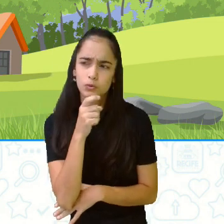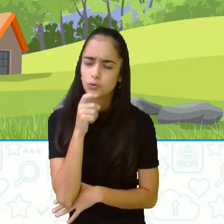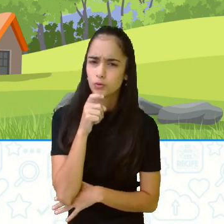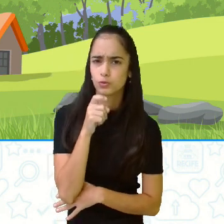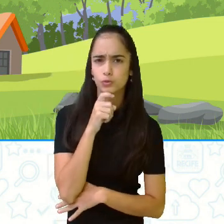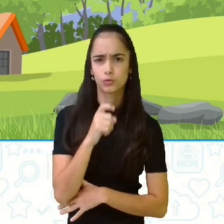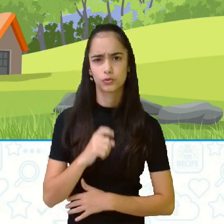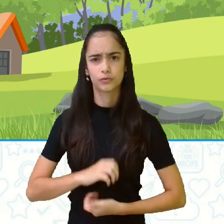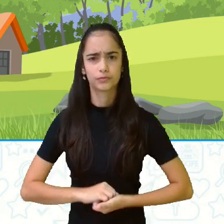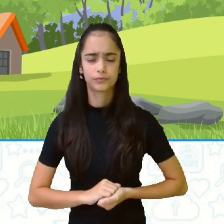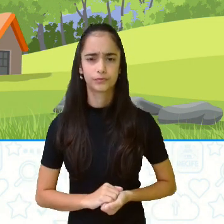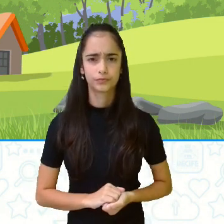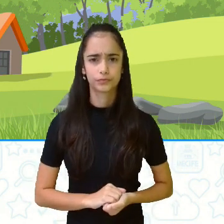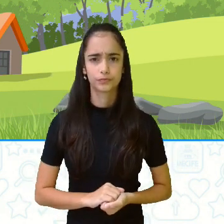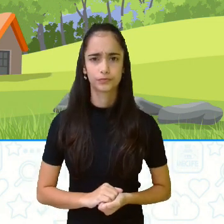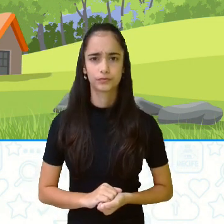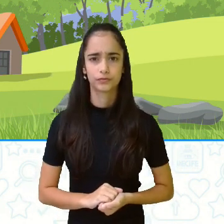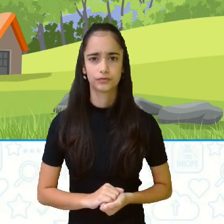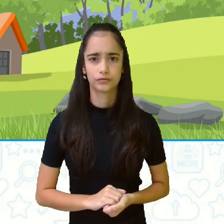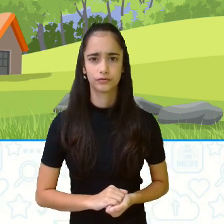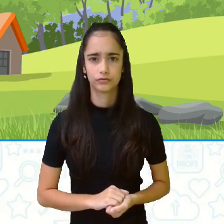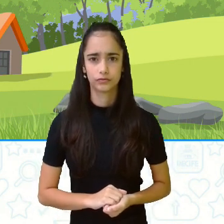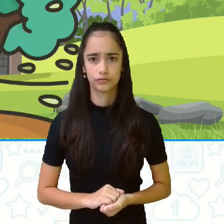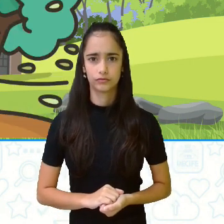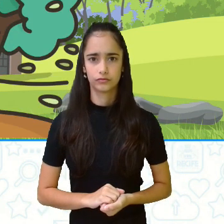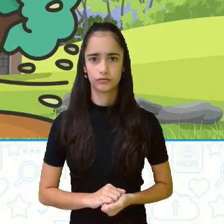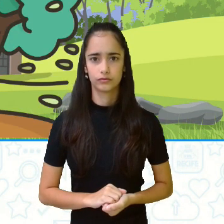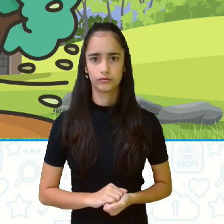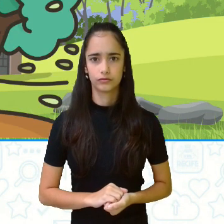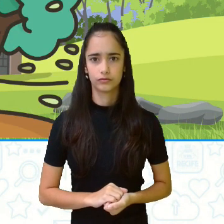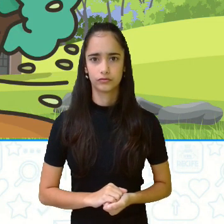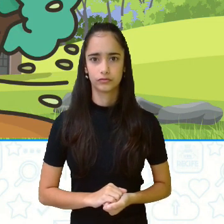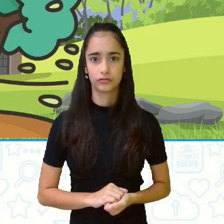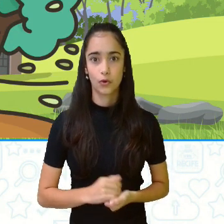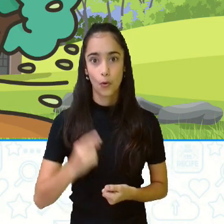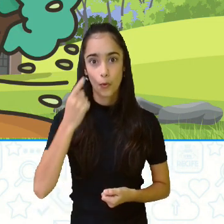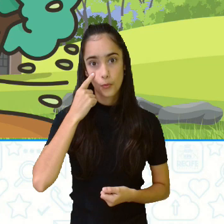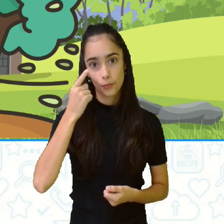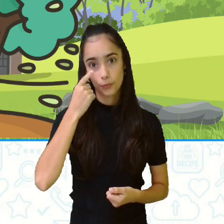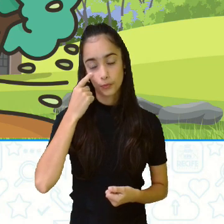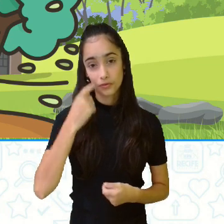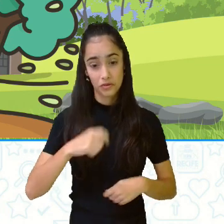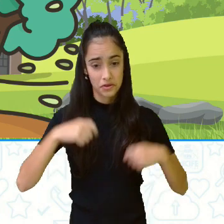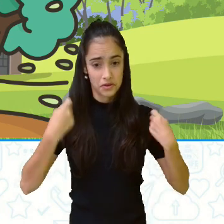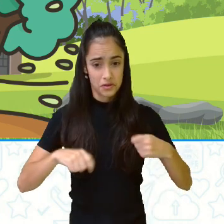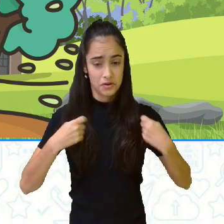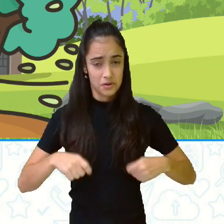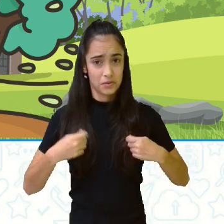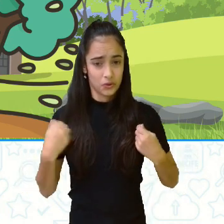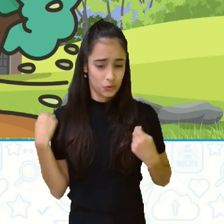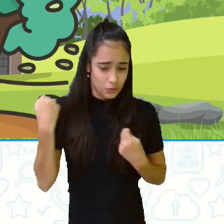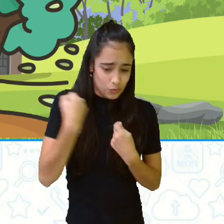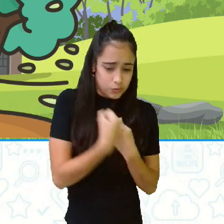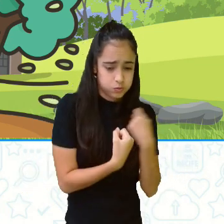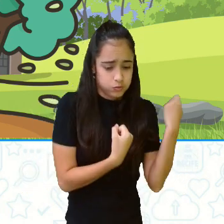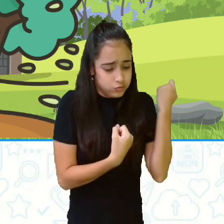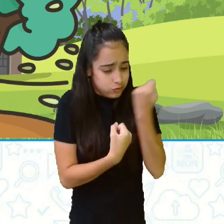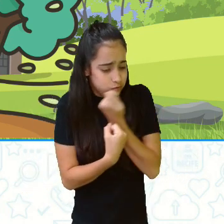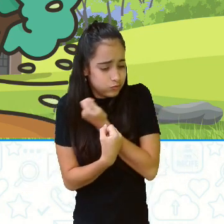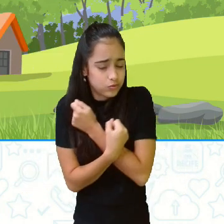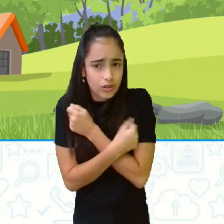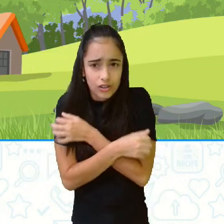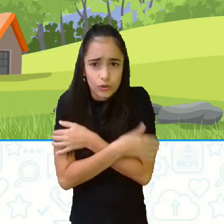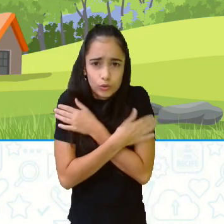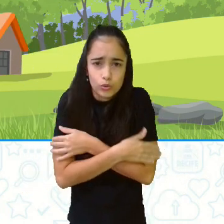o frio aí, ó, ele... Preciso me agasalhar